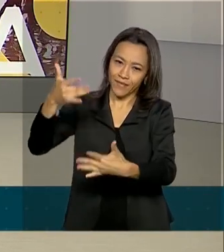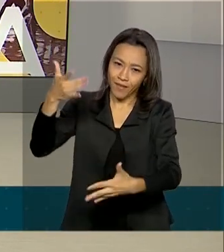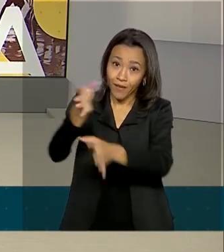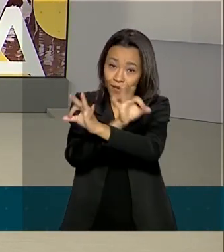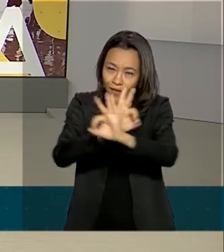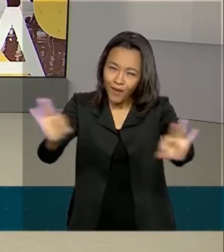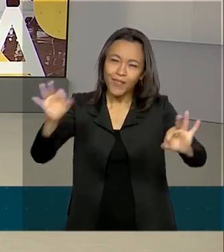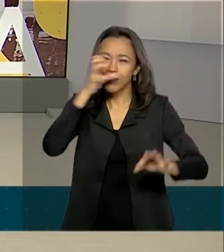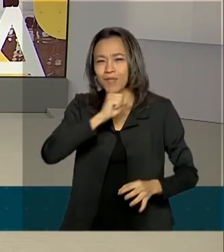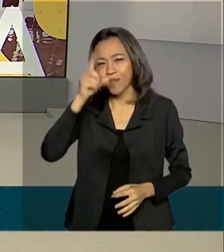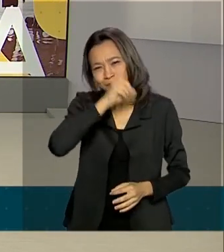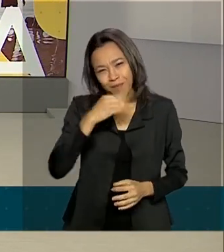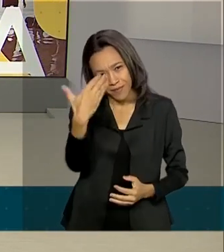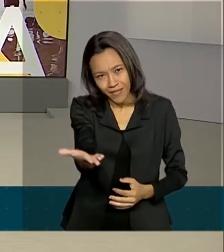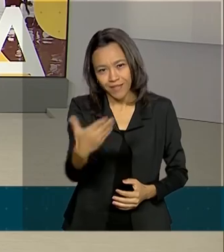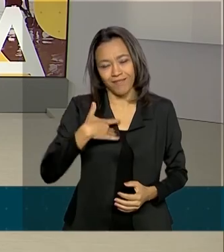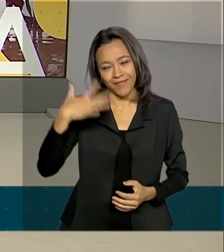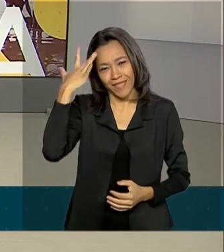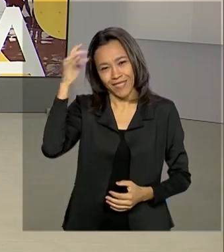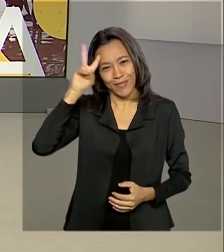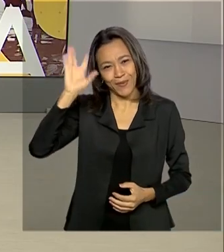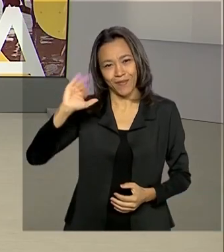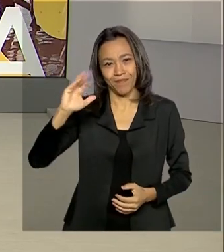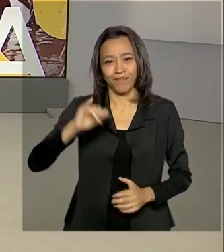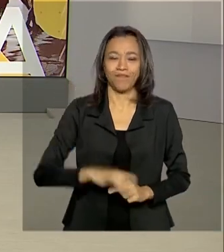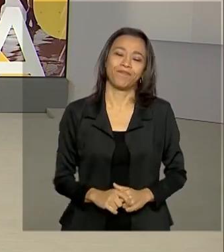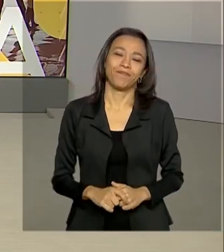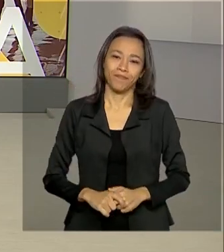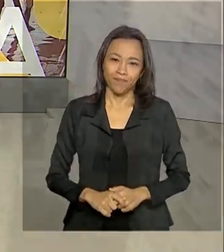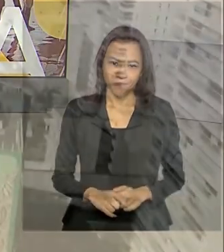Mais ótimo fim de semana para você e até segunda. Tchau, tchau.